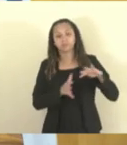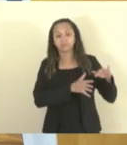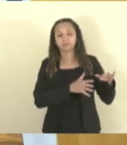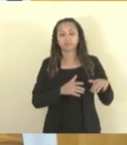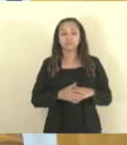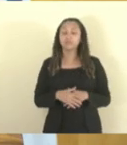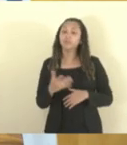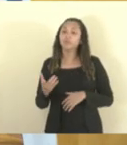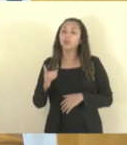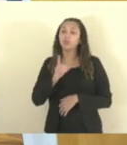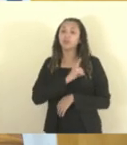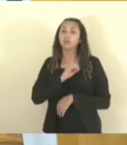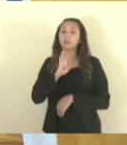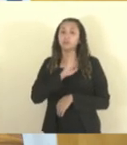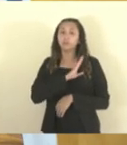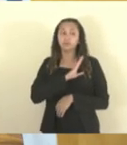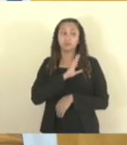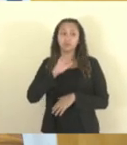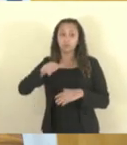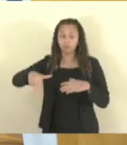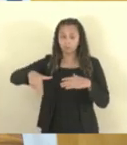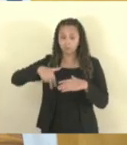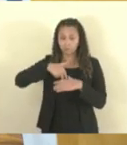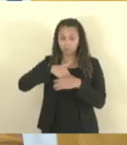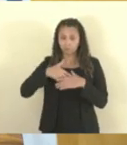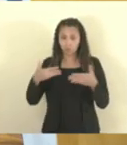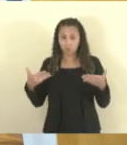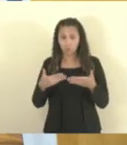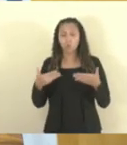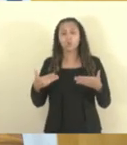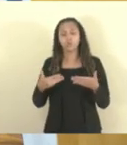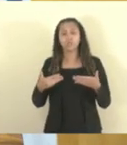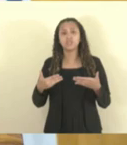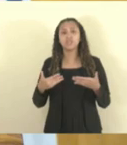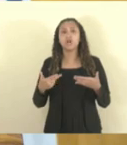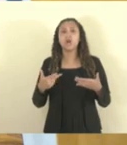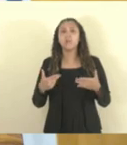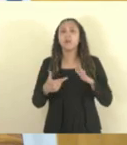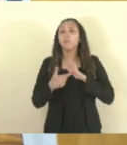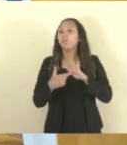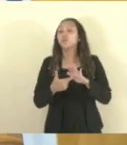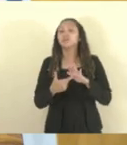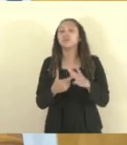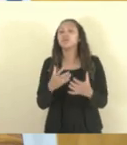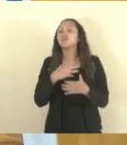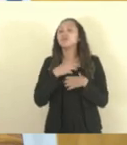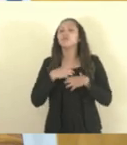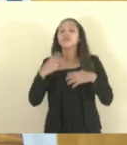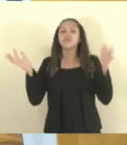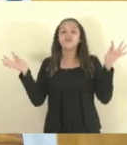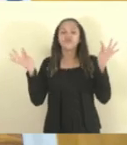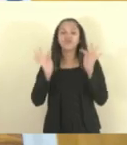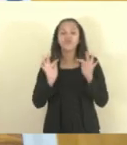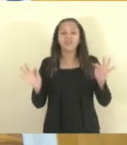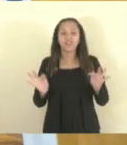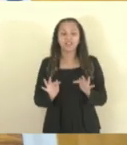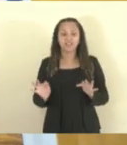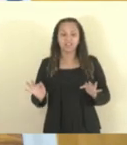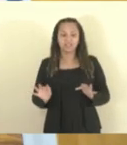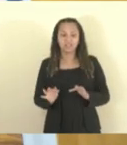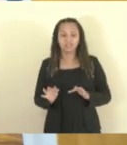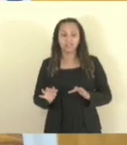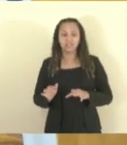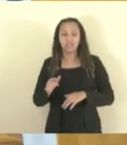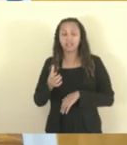nesta tarde de terça-feira para poder demonstrar o quanto estou feliz. Sexta edição do